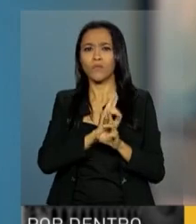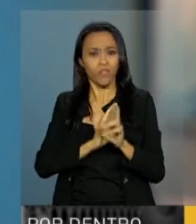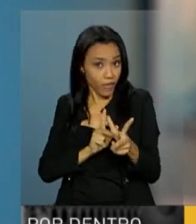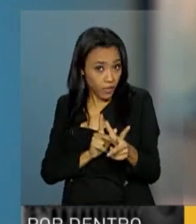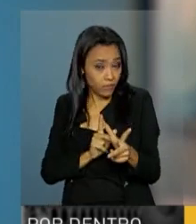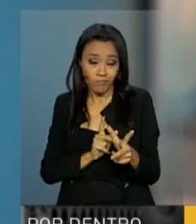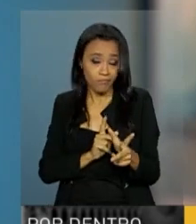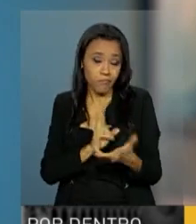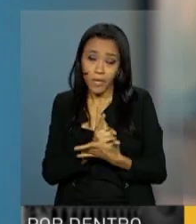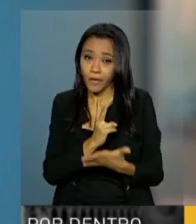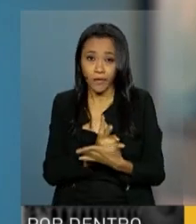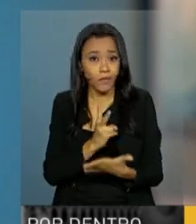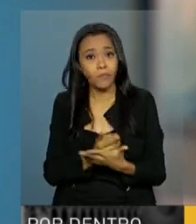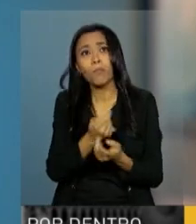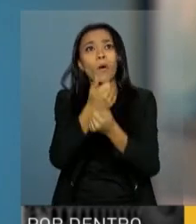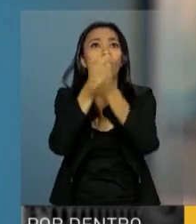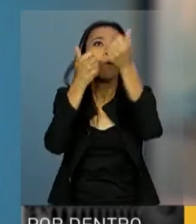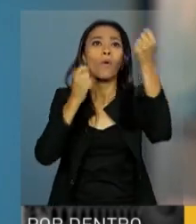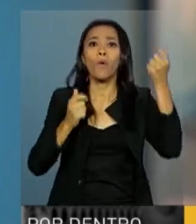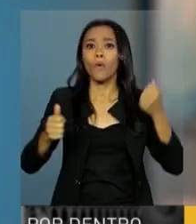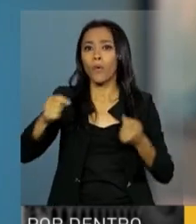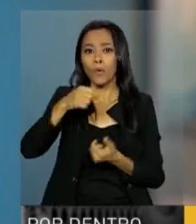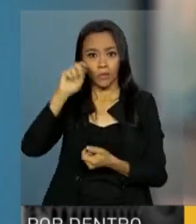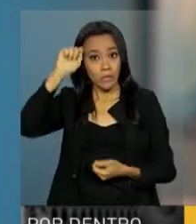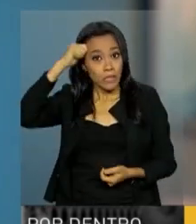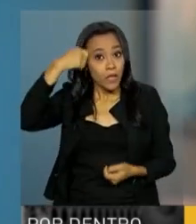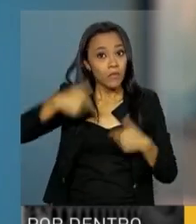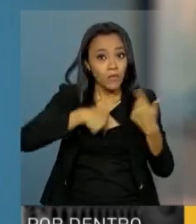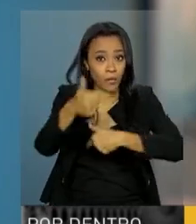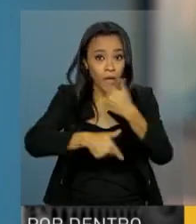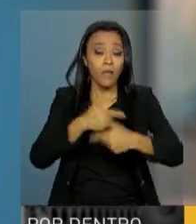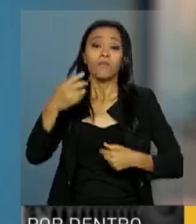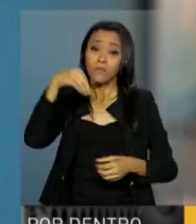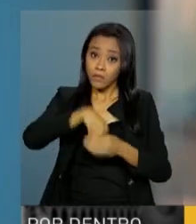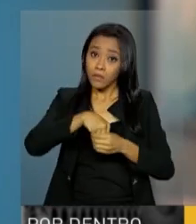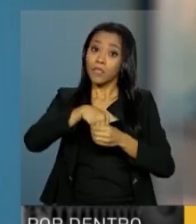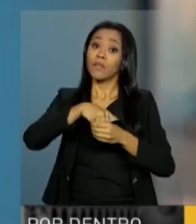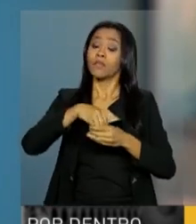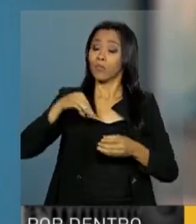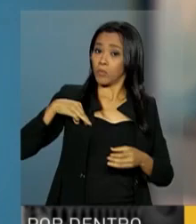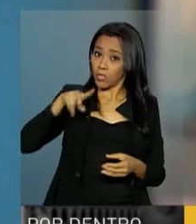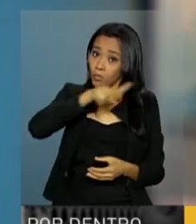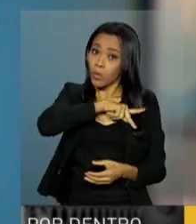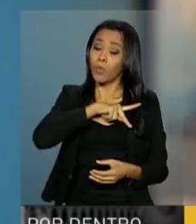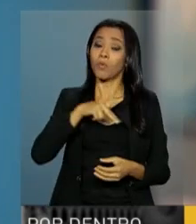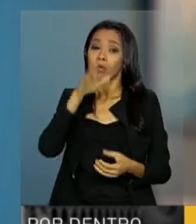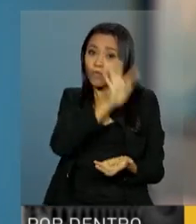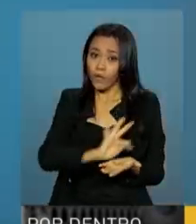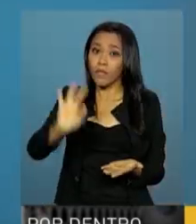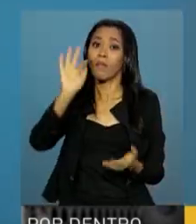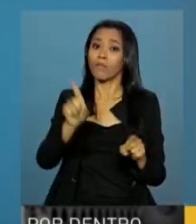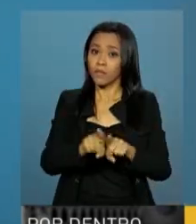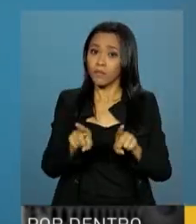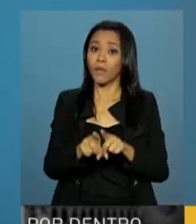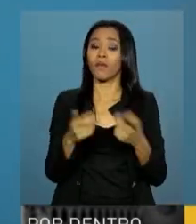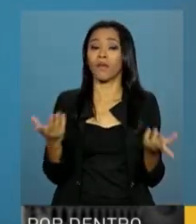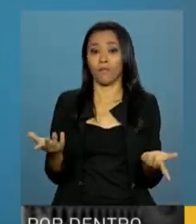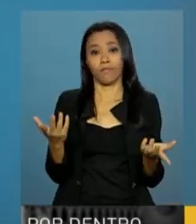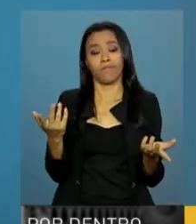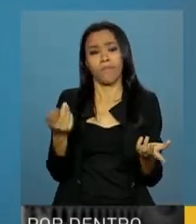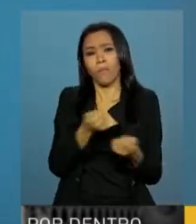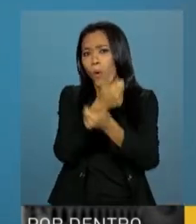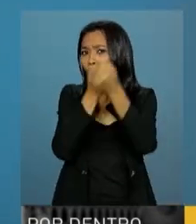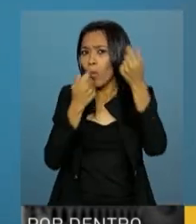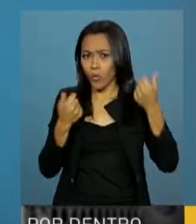diferente. Nos ministérios públicos estaduais e no federal também, a situação é grave. Nós não estamos lá. Nós queremos